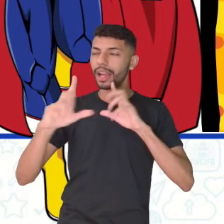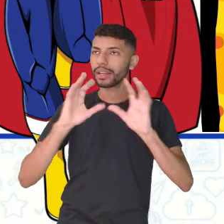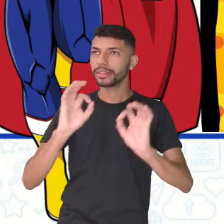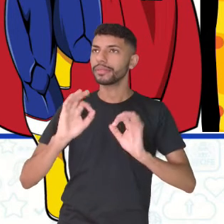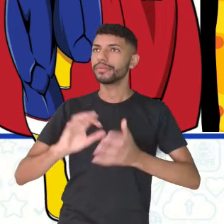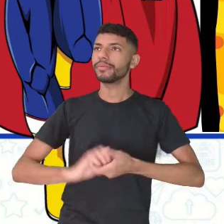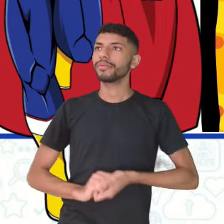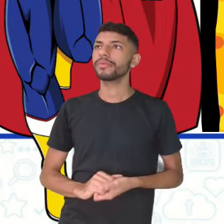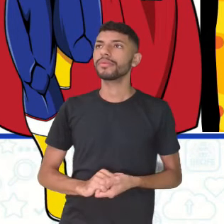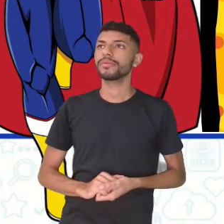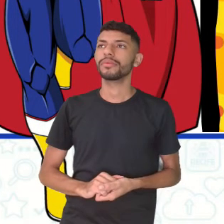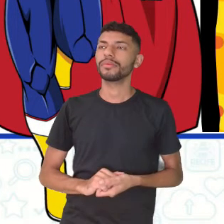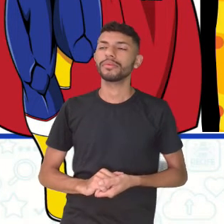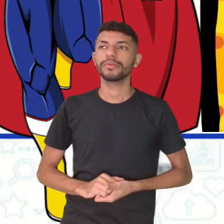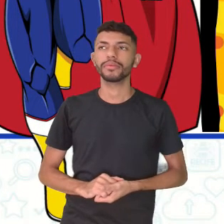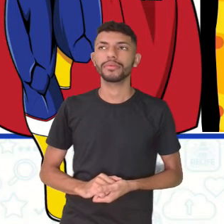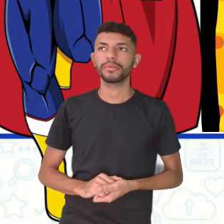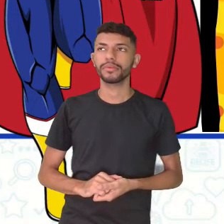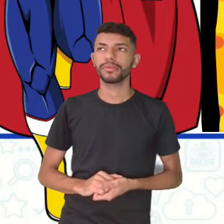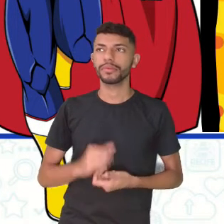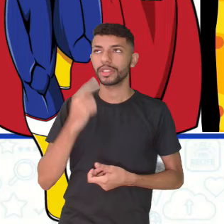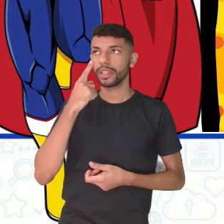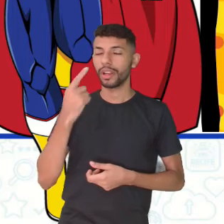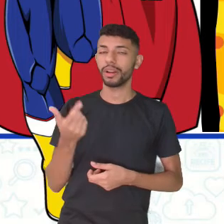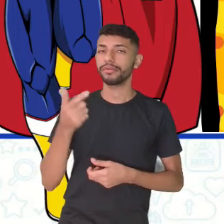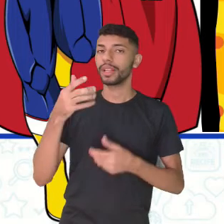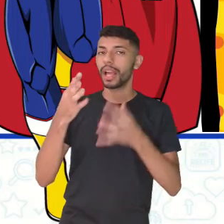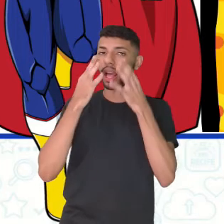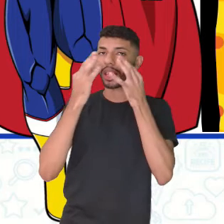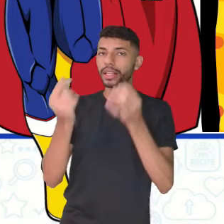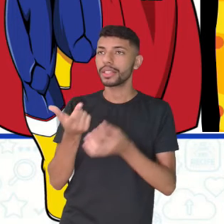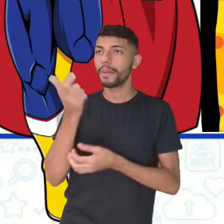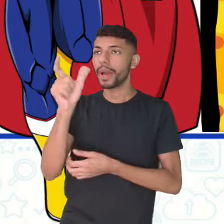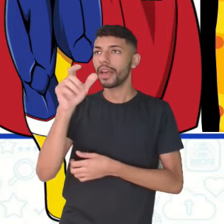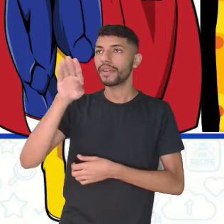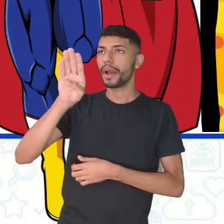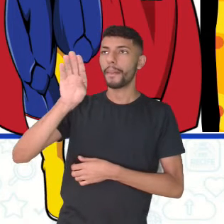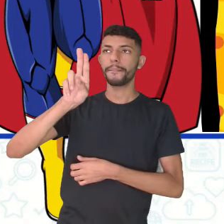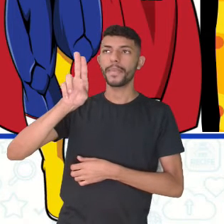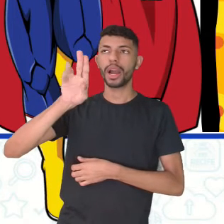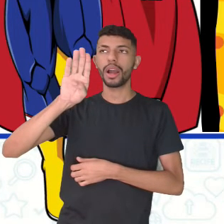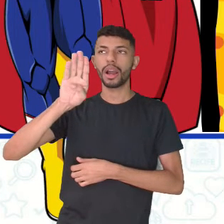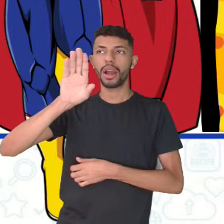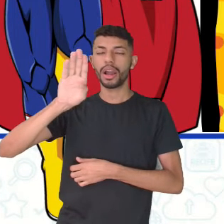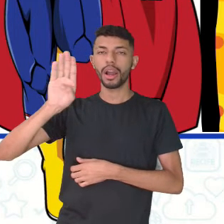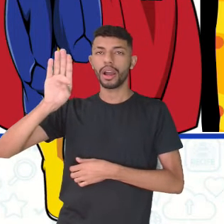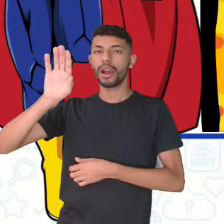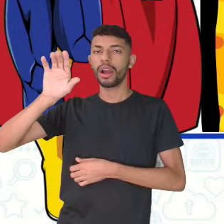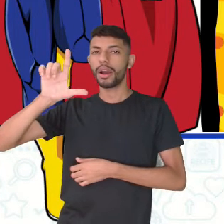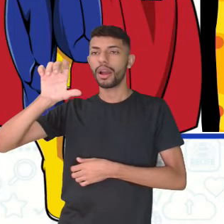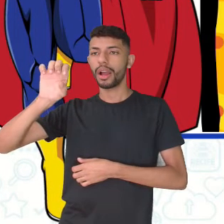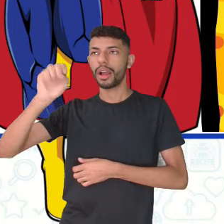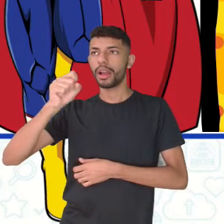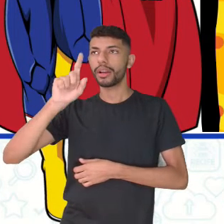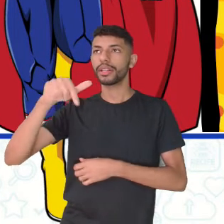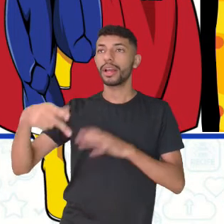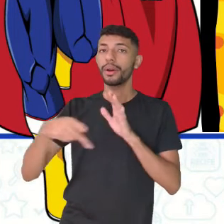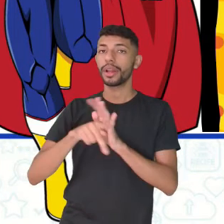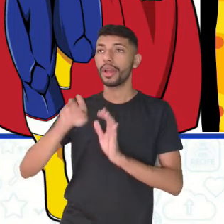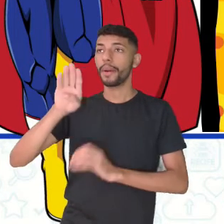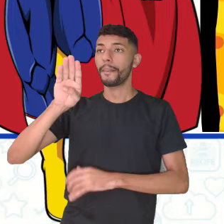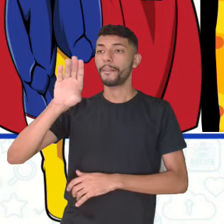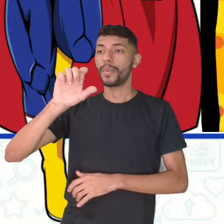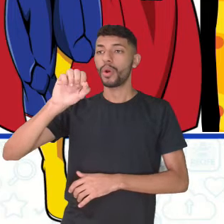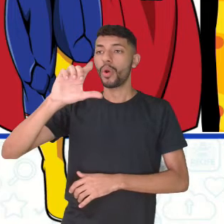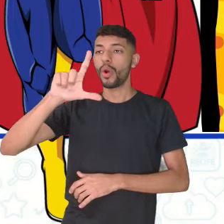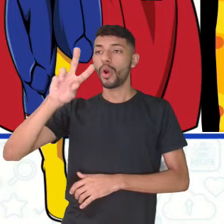Eu chamo a atenção para vocês, pessoal, a palavra bubble. Bubble em inglês é bolha, tá? Bolha, bubble. Speech bubble é como quem